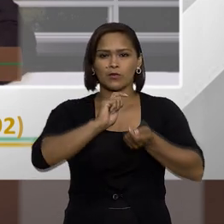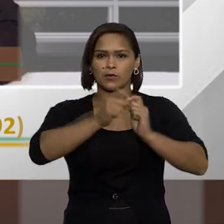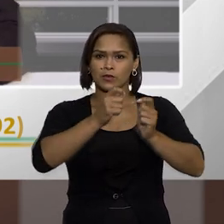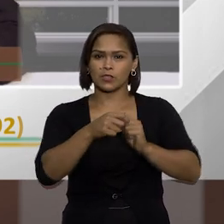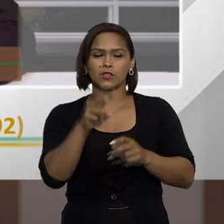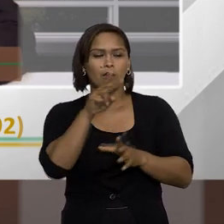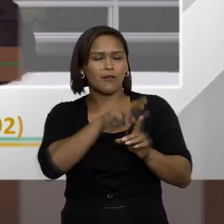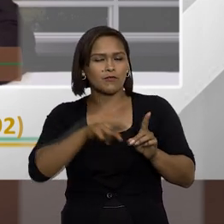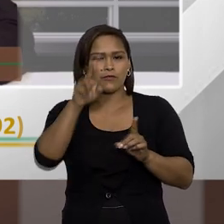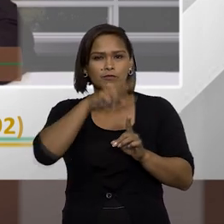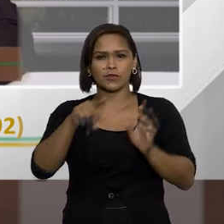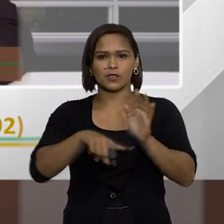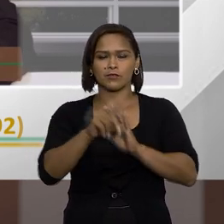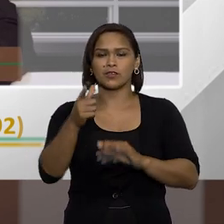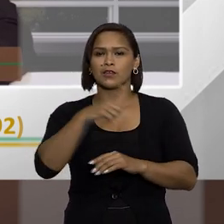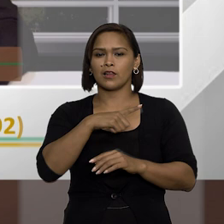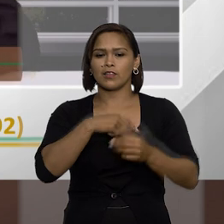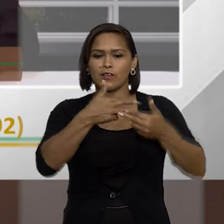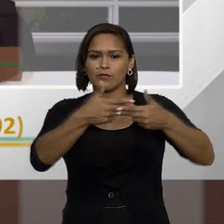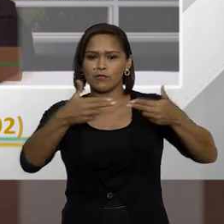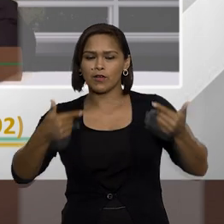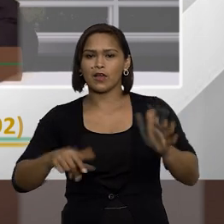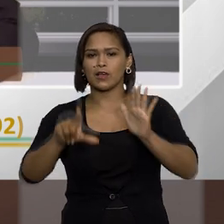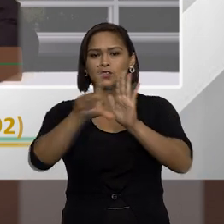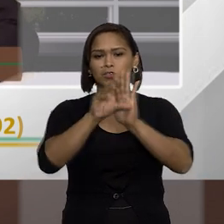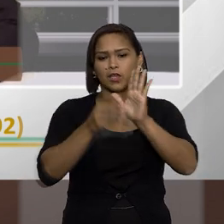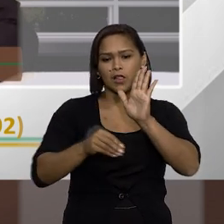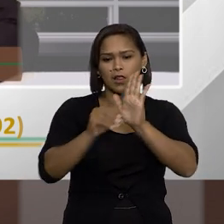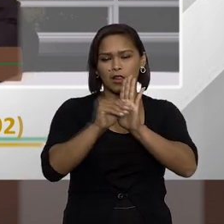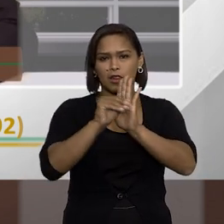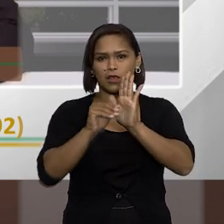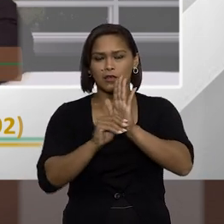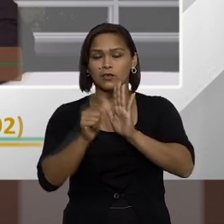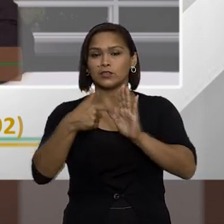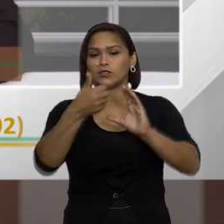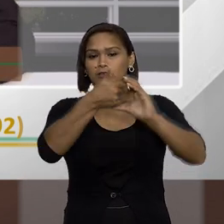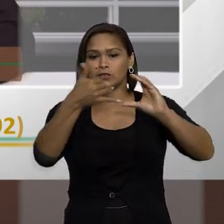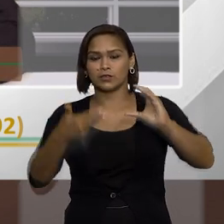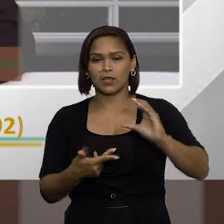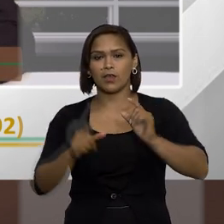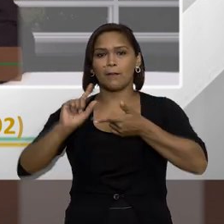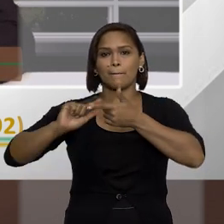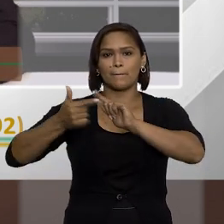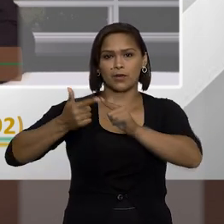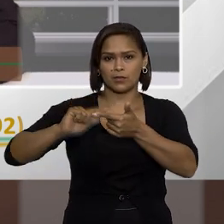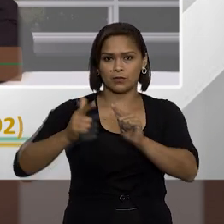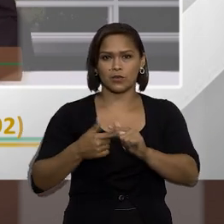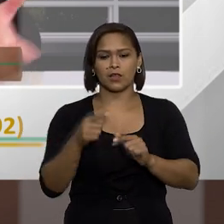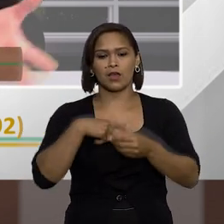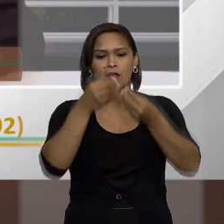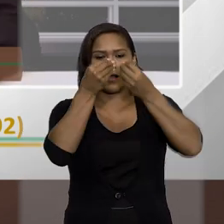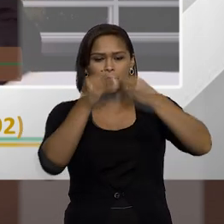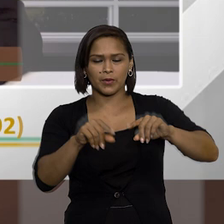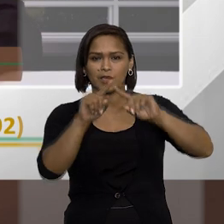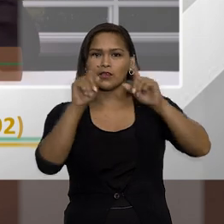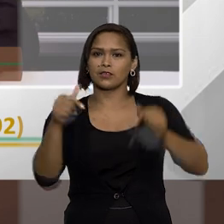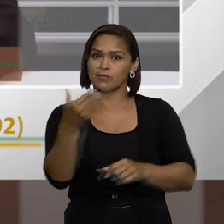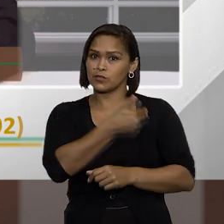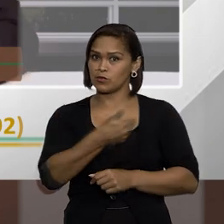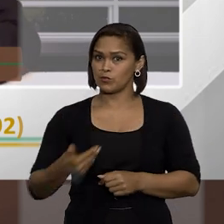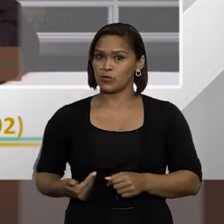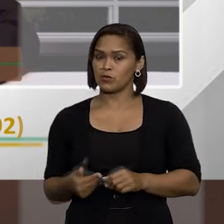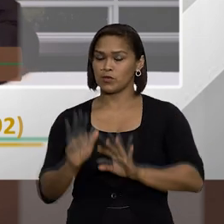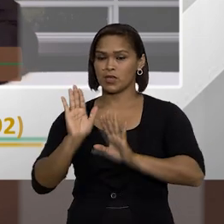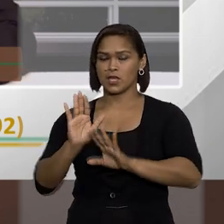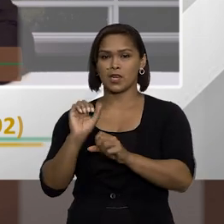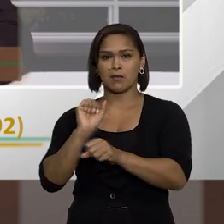improbidade. Então, a gente verifica que a improbidade, ela tem várias sanções. Só de caráter patrimonial, além da perda da função pública, que